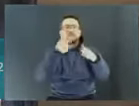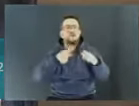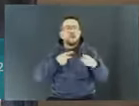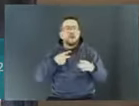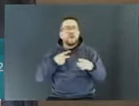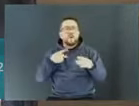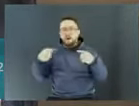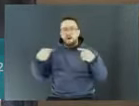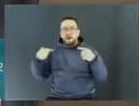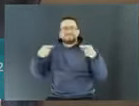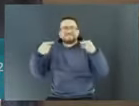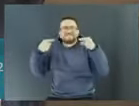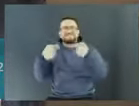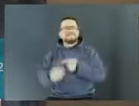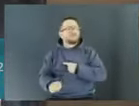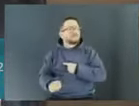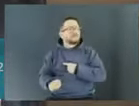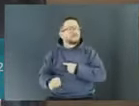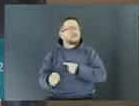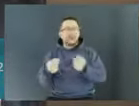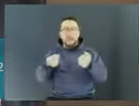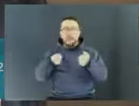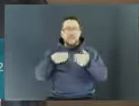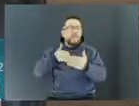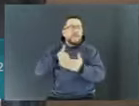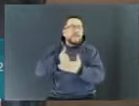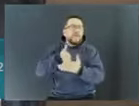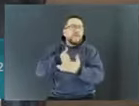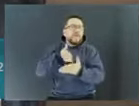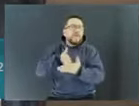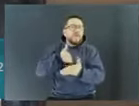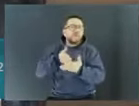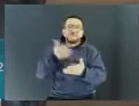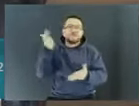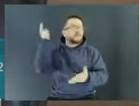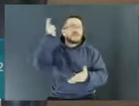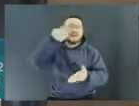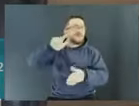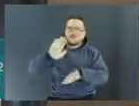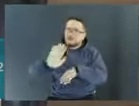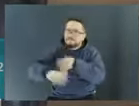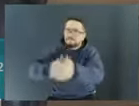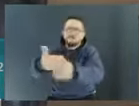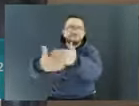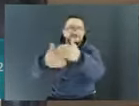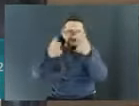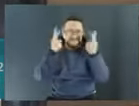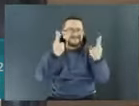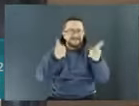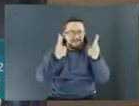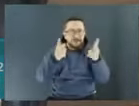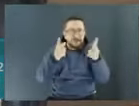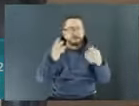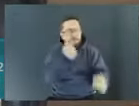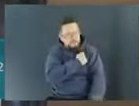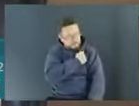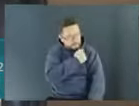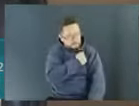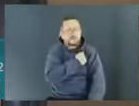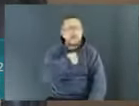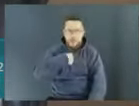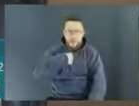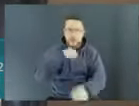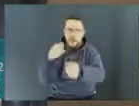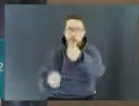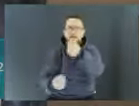regulamentação que me impediu de prosseguir e, pelo que eu vejo, é exatamente o que vocês estão passando. Então, contem comigo, com o meu apoio, para que a gente